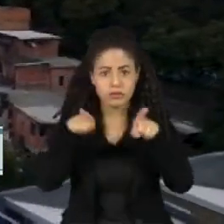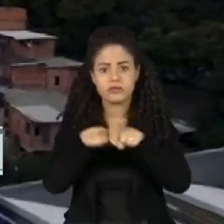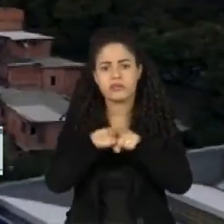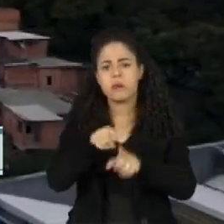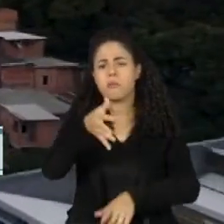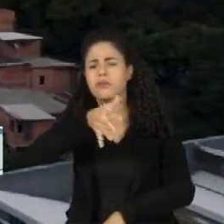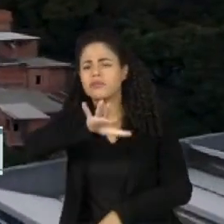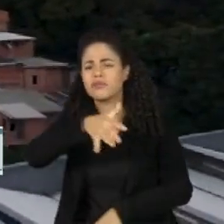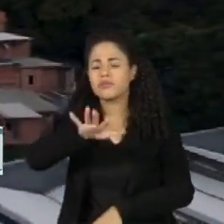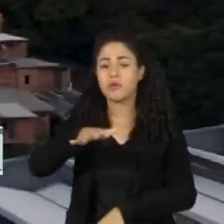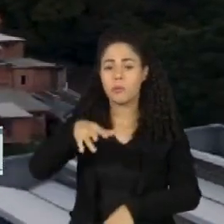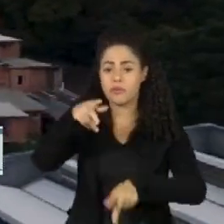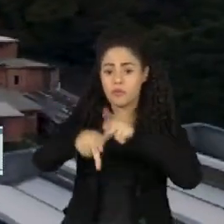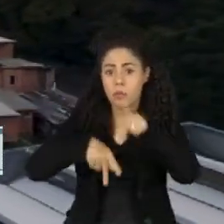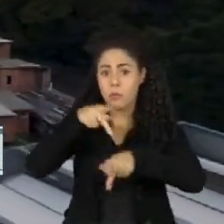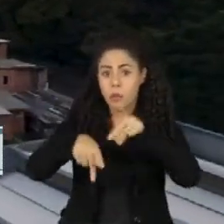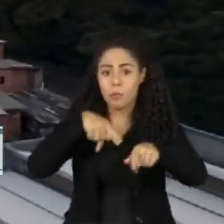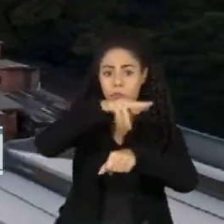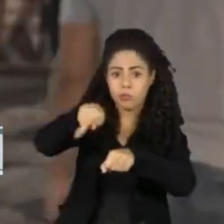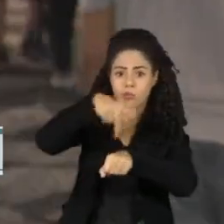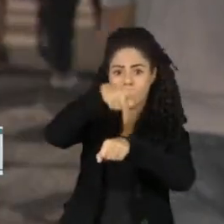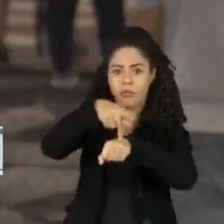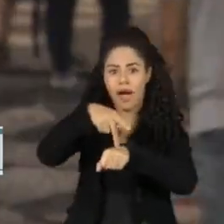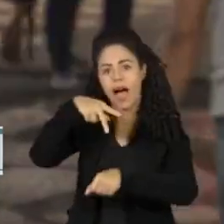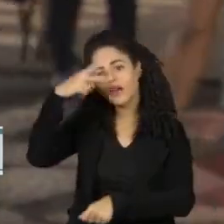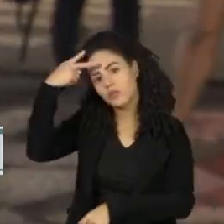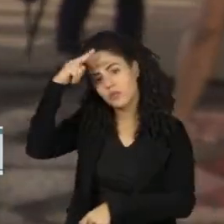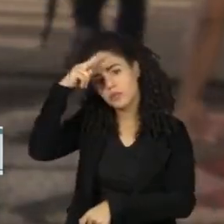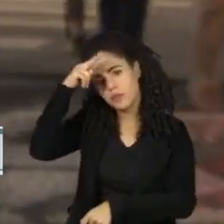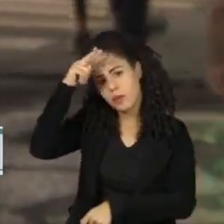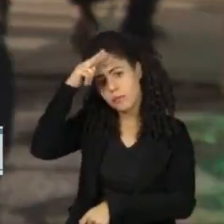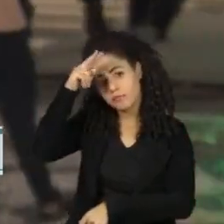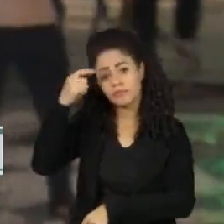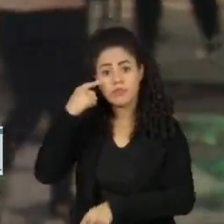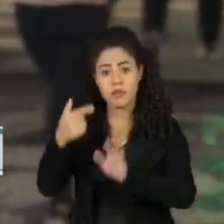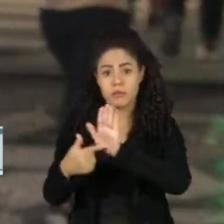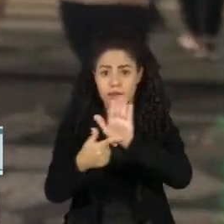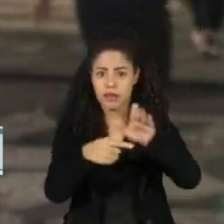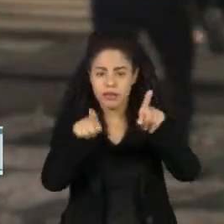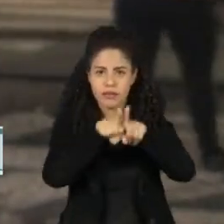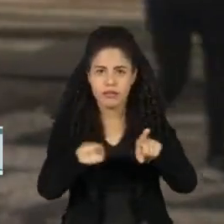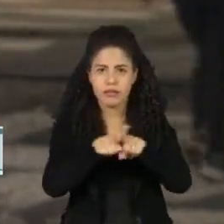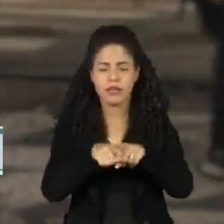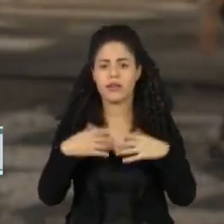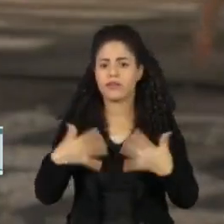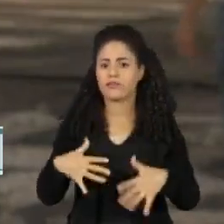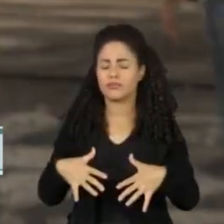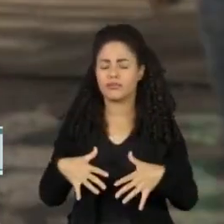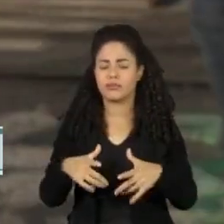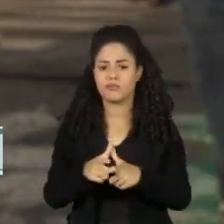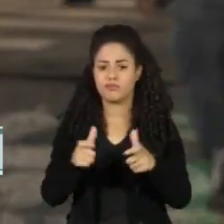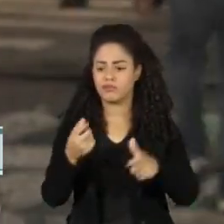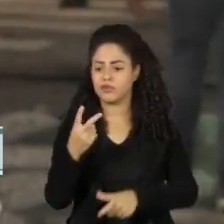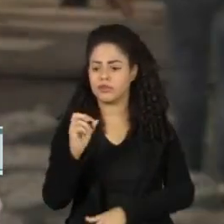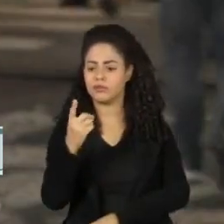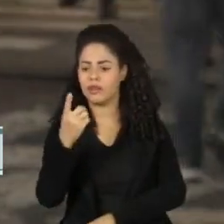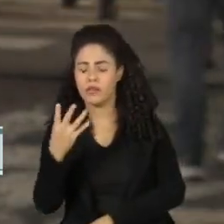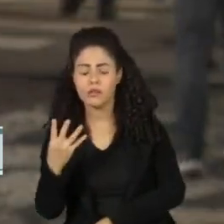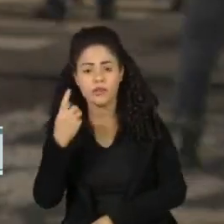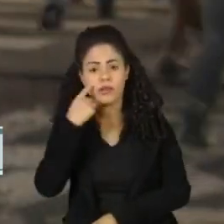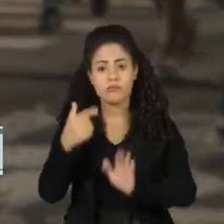equivalente à população de um país como o Peru. O ambiente negativo praticamente não foi embora desde 2014,